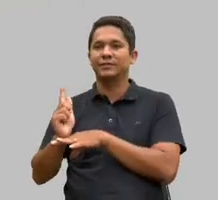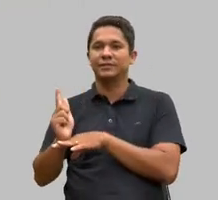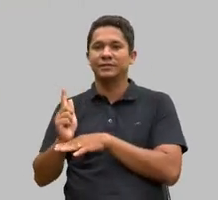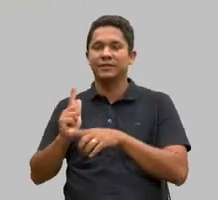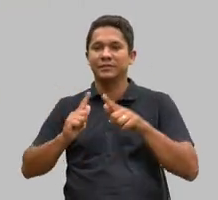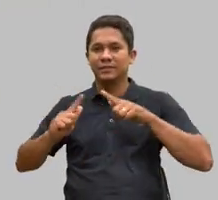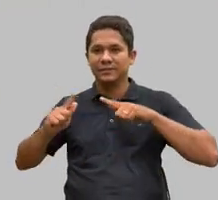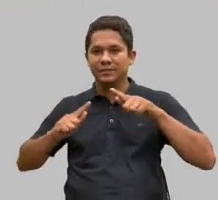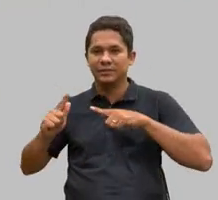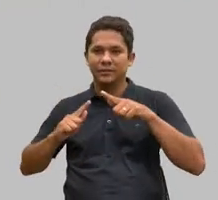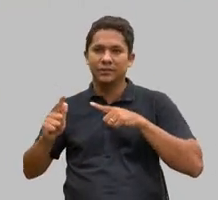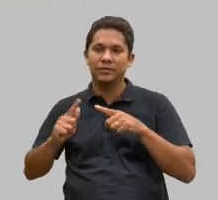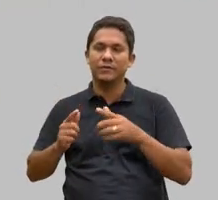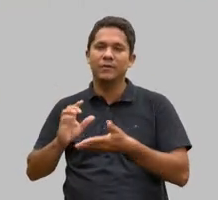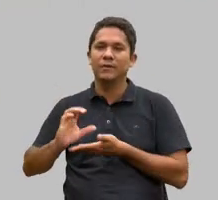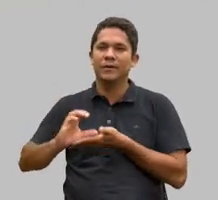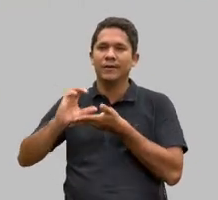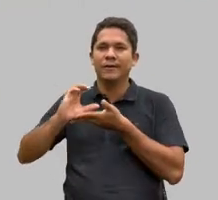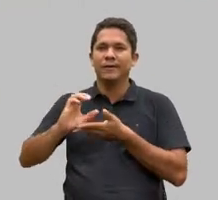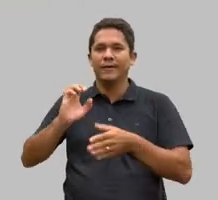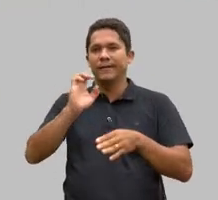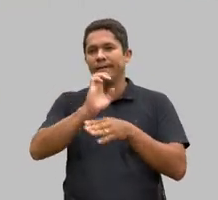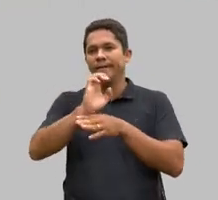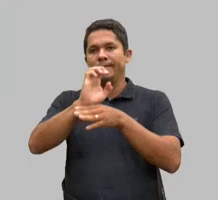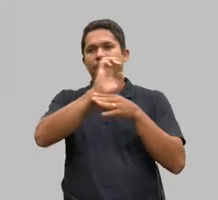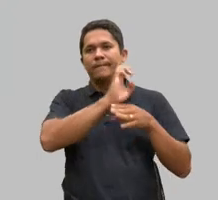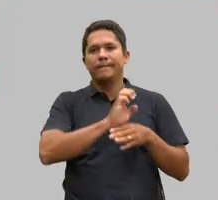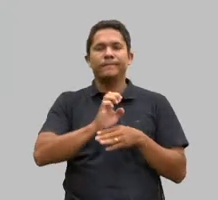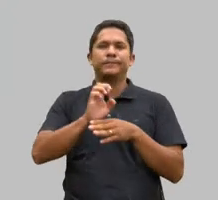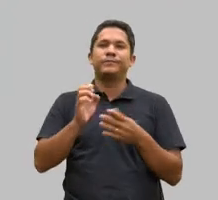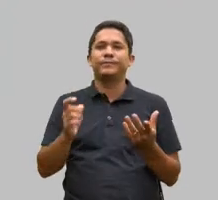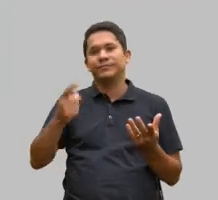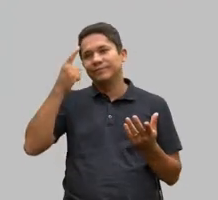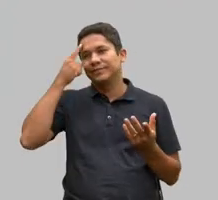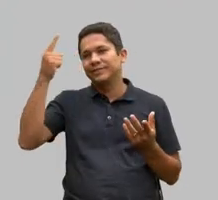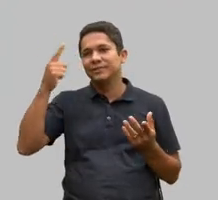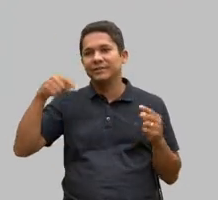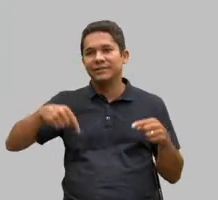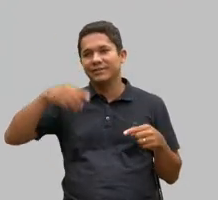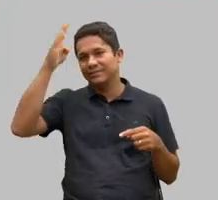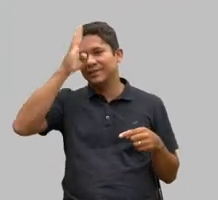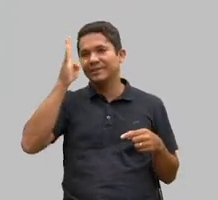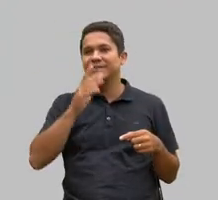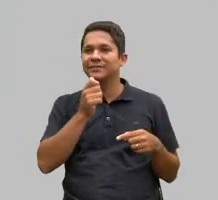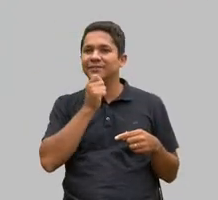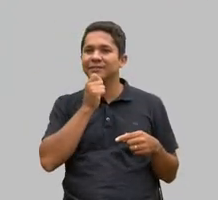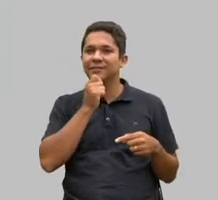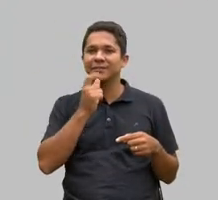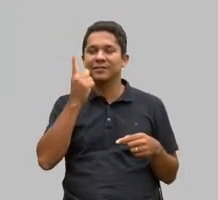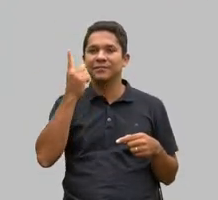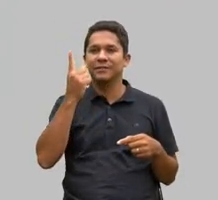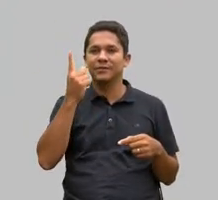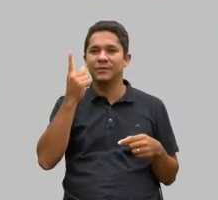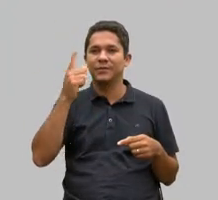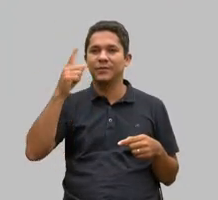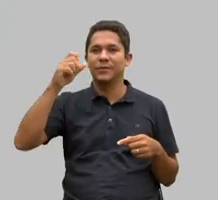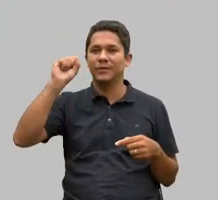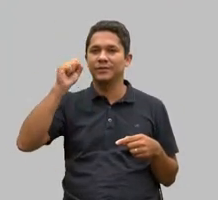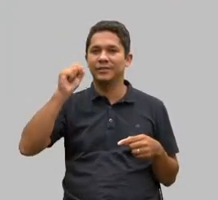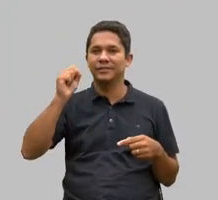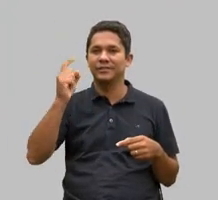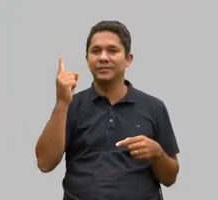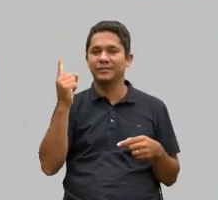imaginem um Brasil, vejam só, deputados, sem as 1.819 santas casas e hospitais